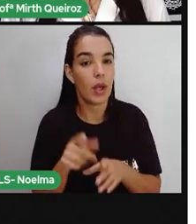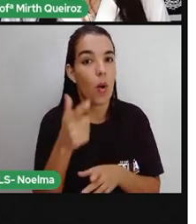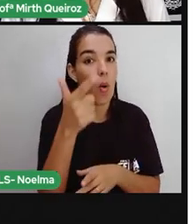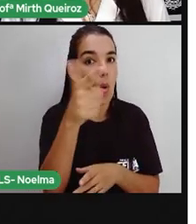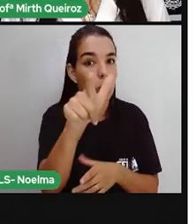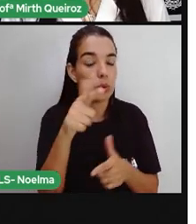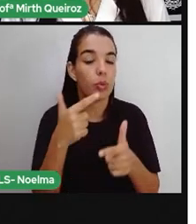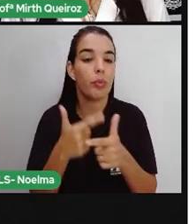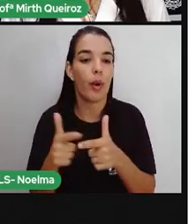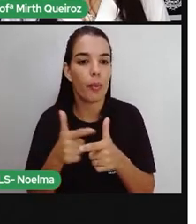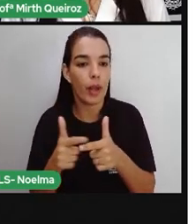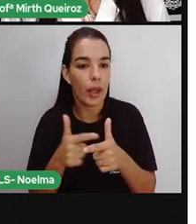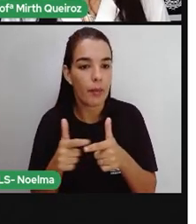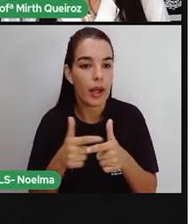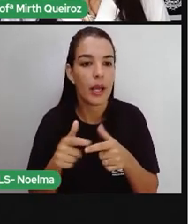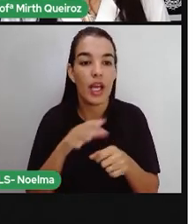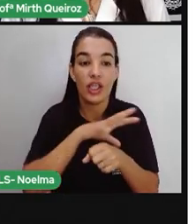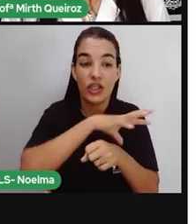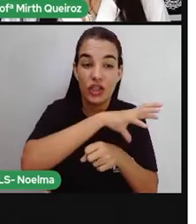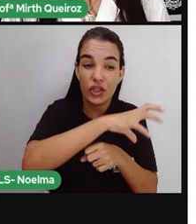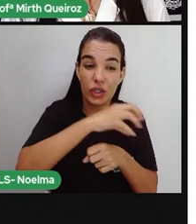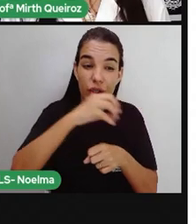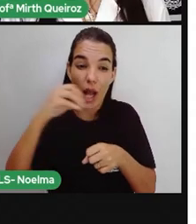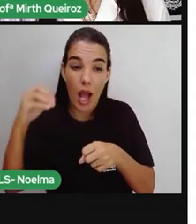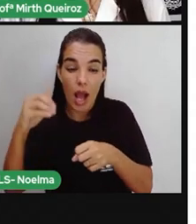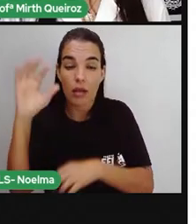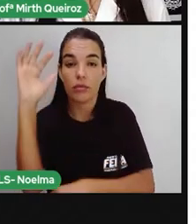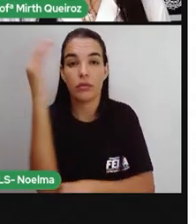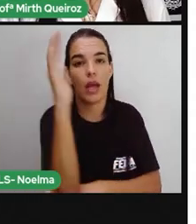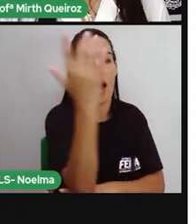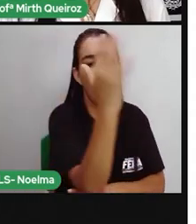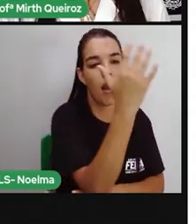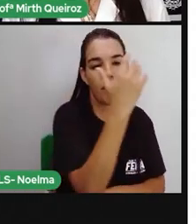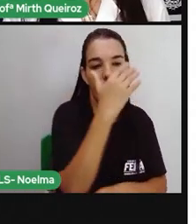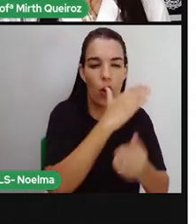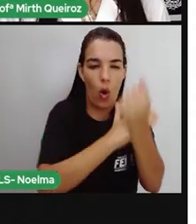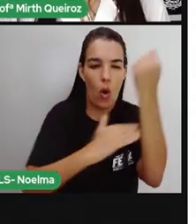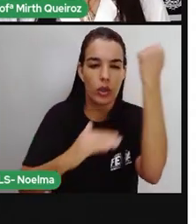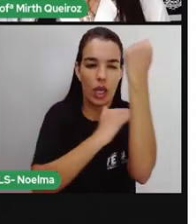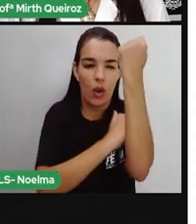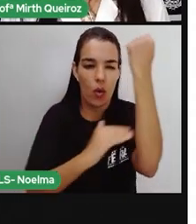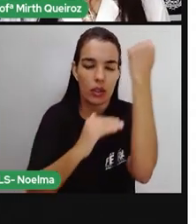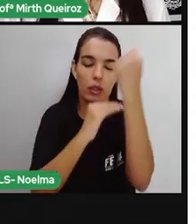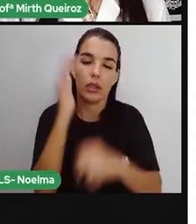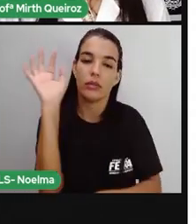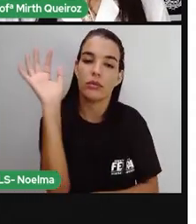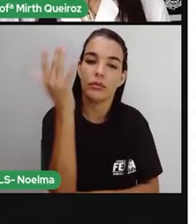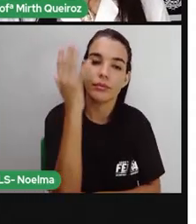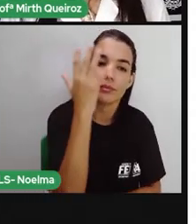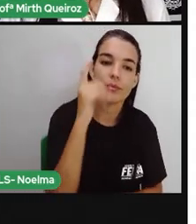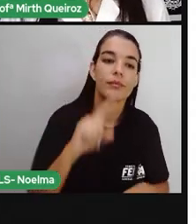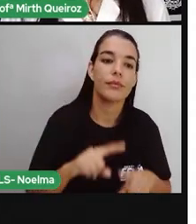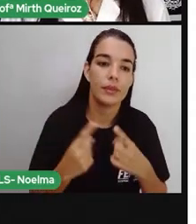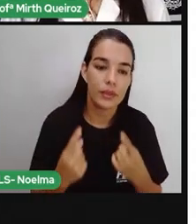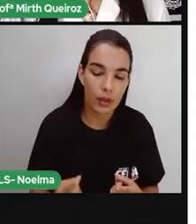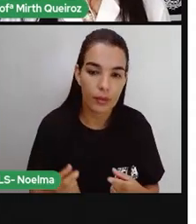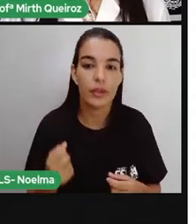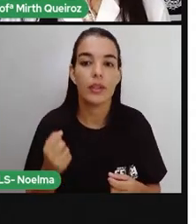causa o assoreamento, né? O que é assoreamento, pronto? Quando essa vegetação, ela